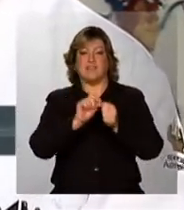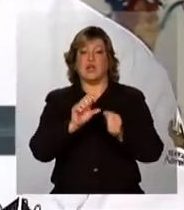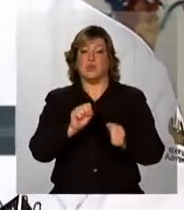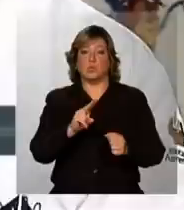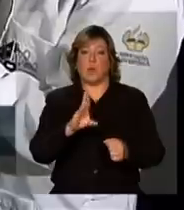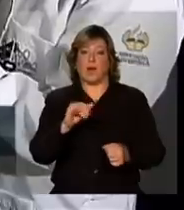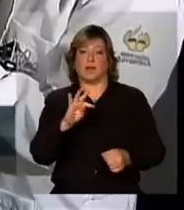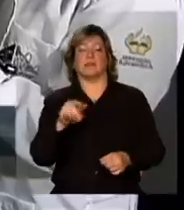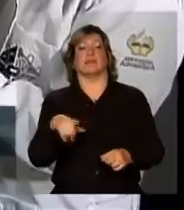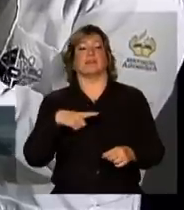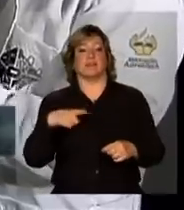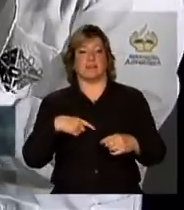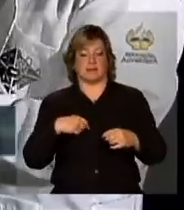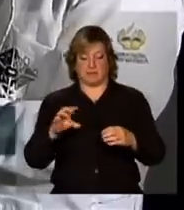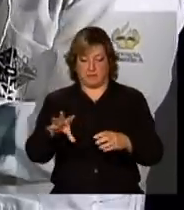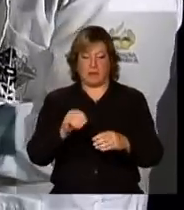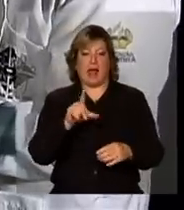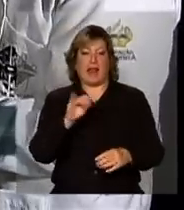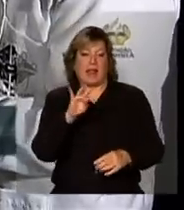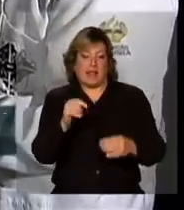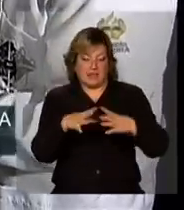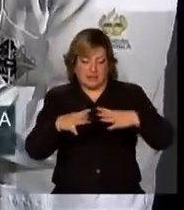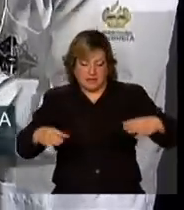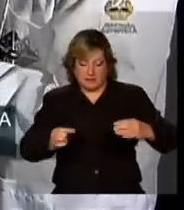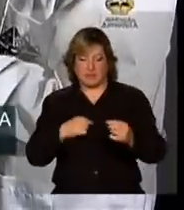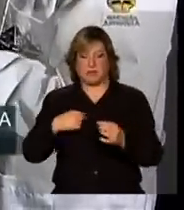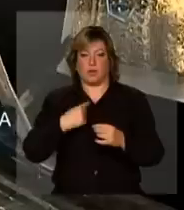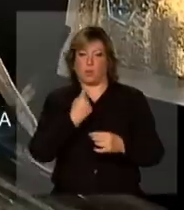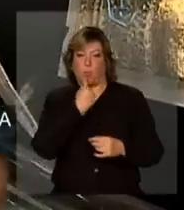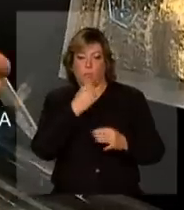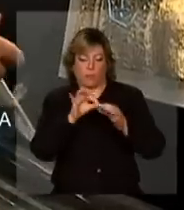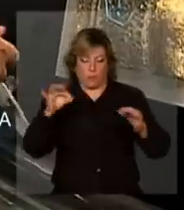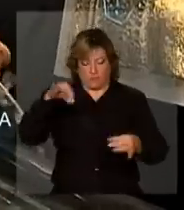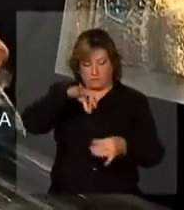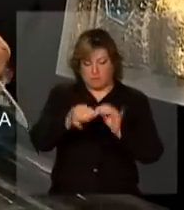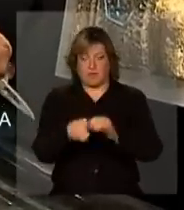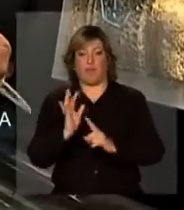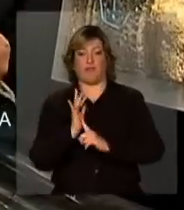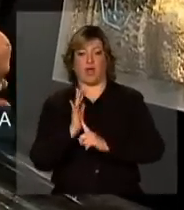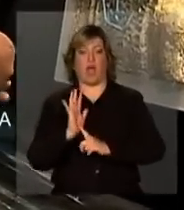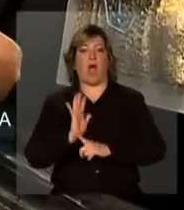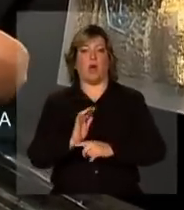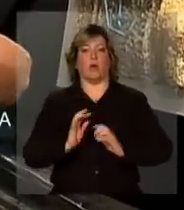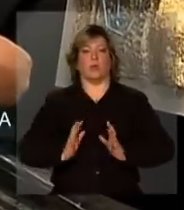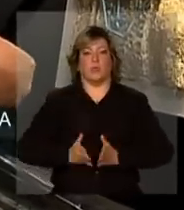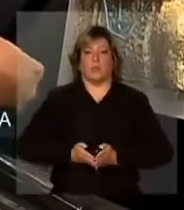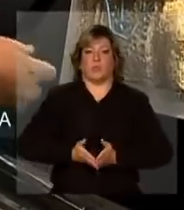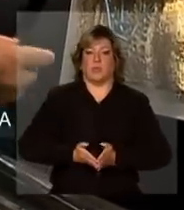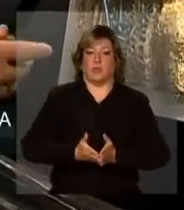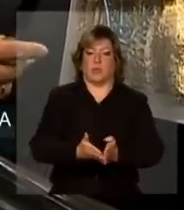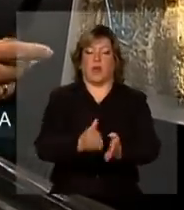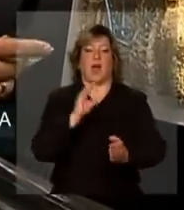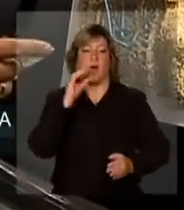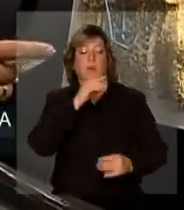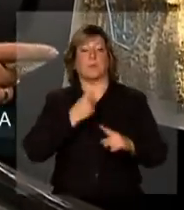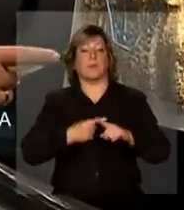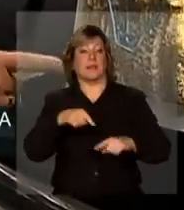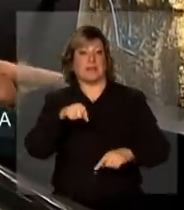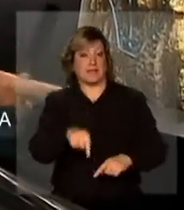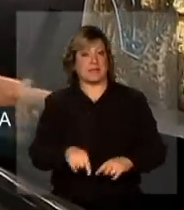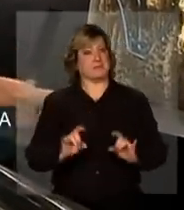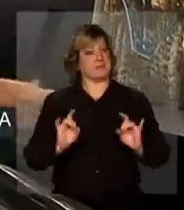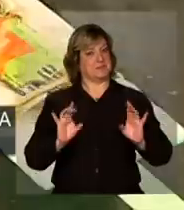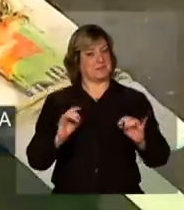sucata, né? É, pedacinho de latinha, alguns canudinhos e uma vela como motor. É algo até bastante